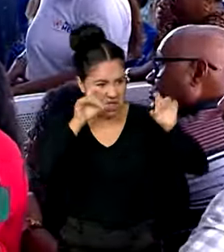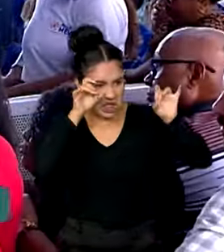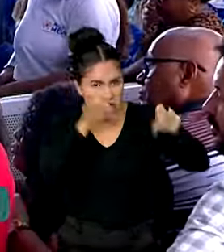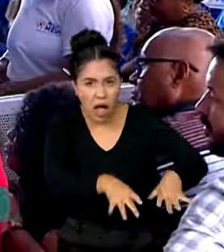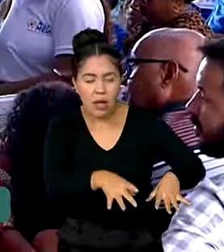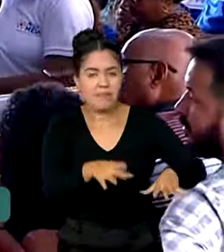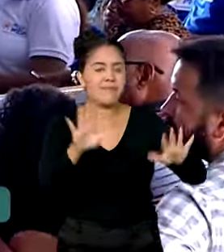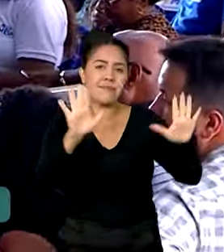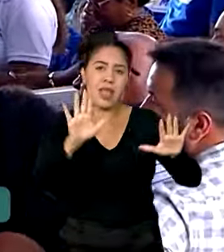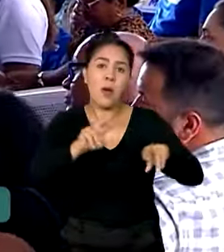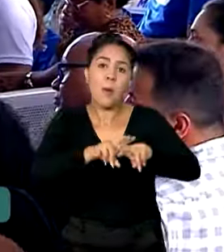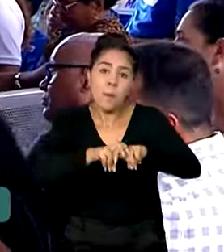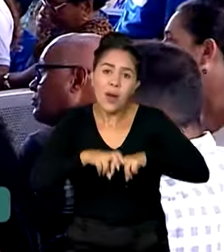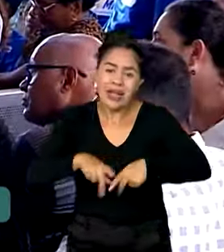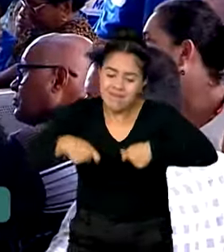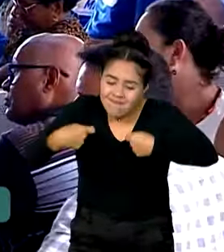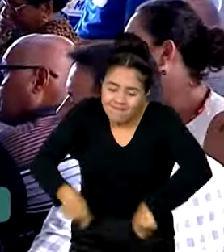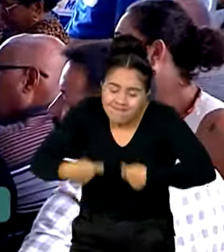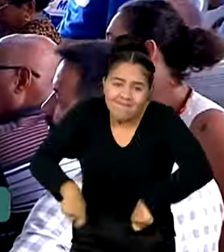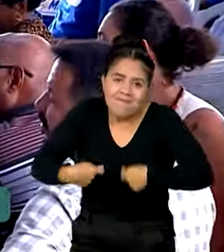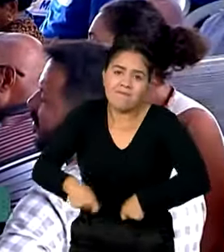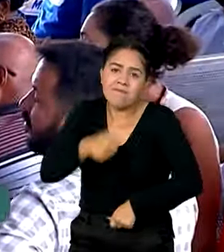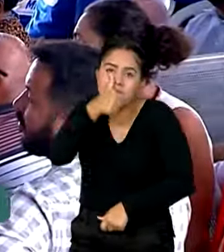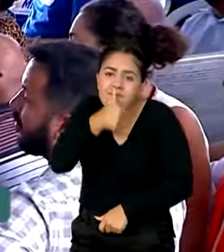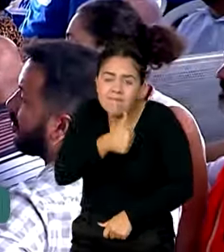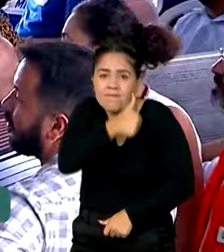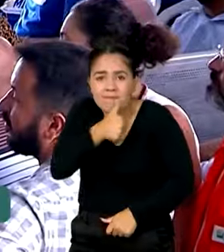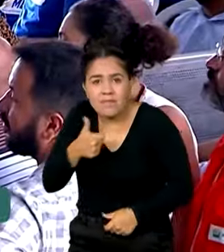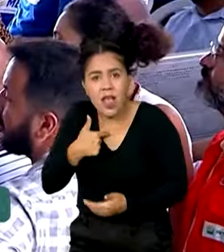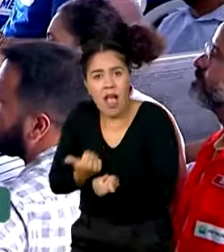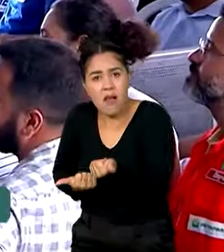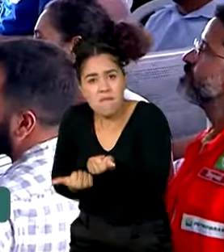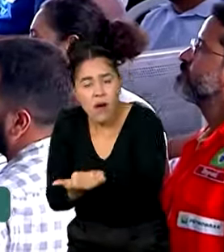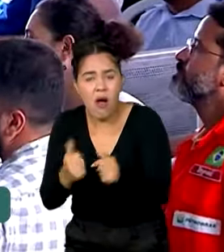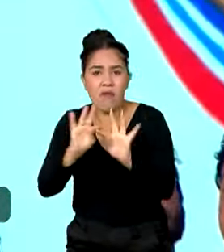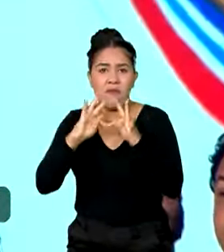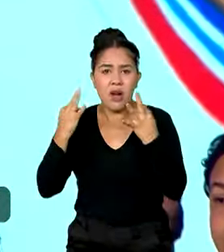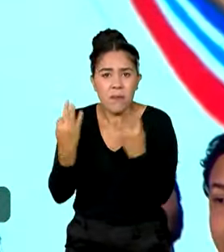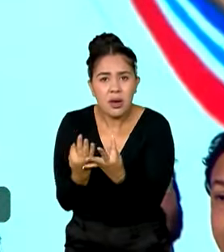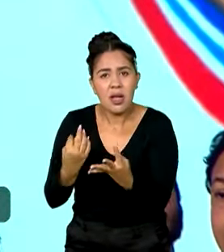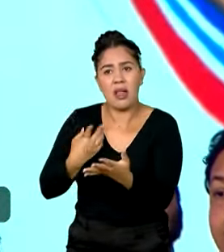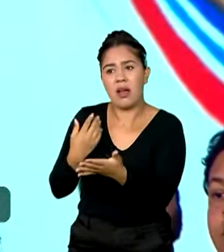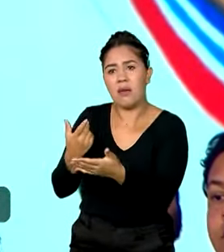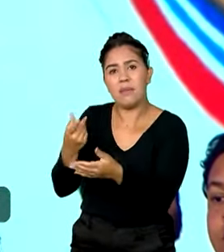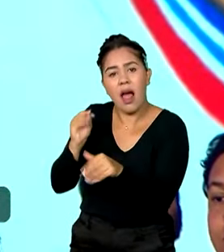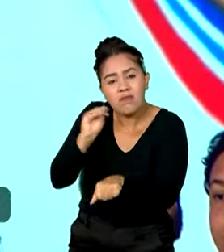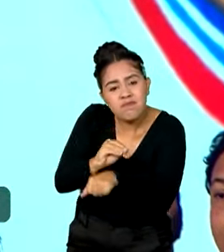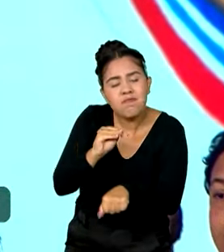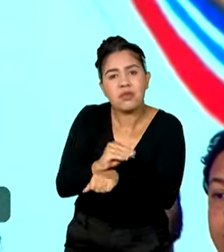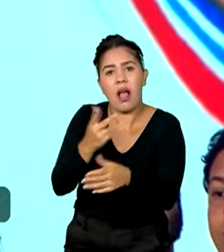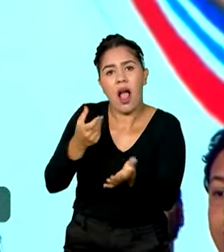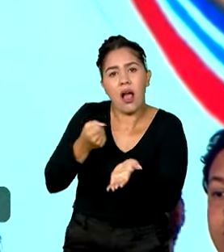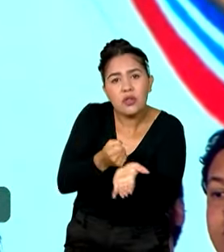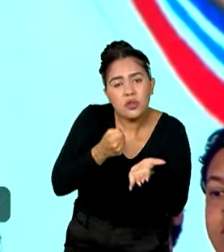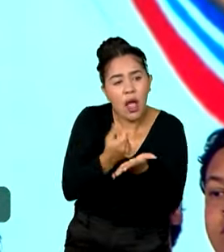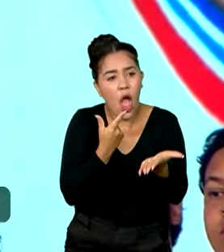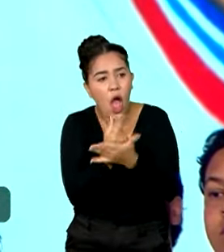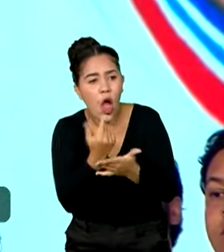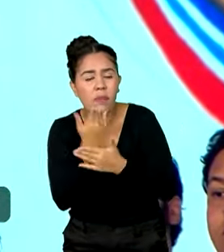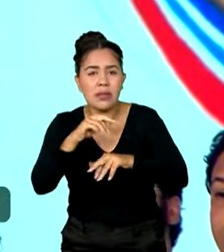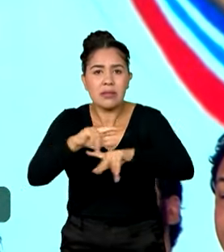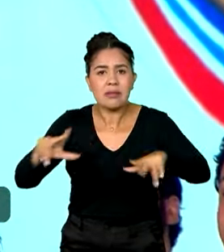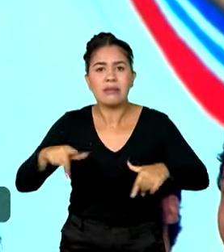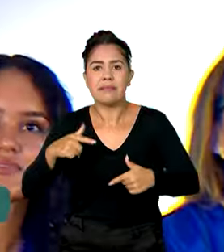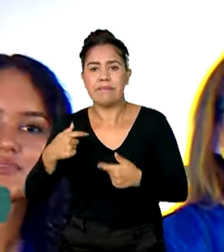muitas vezes por necessidade de ter que apoiar a família no orçamento doméstico, de poder ter que trabalhar e